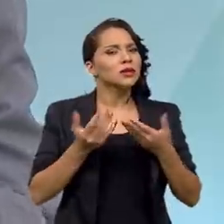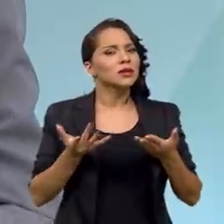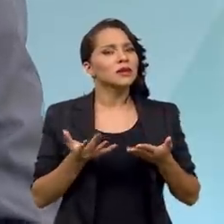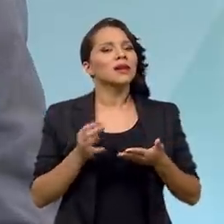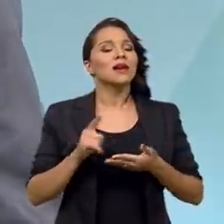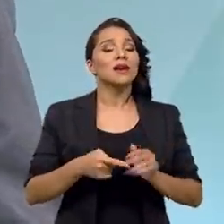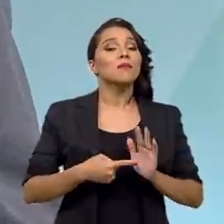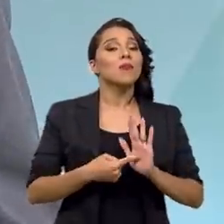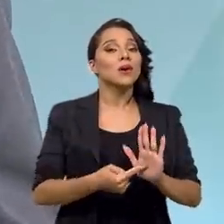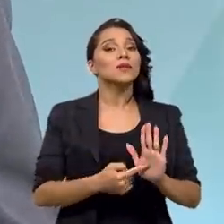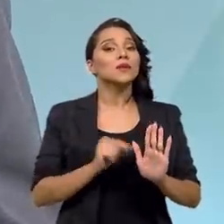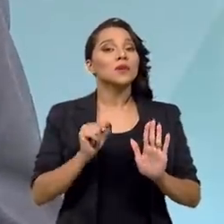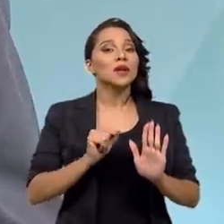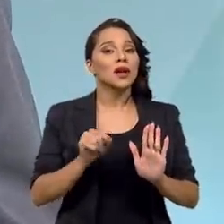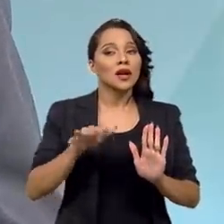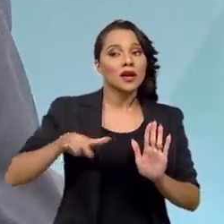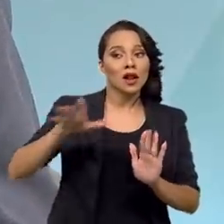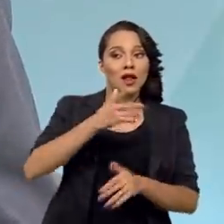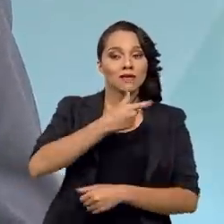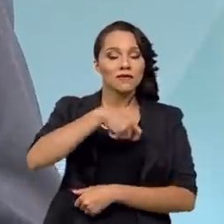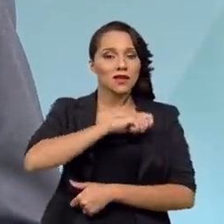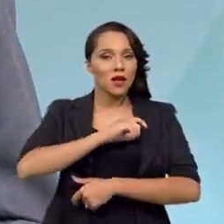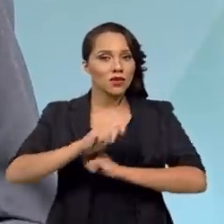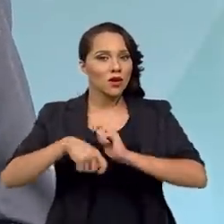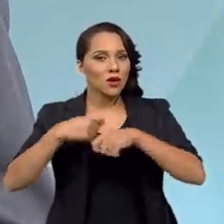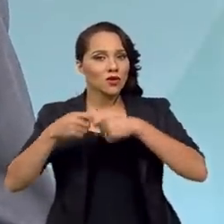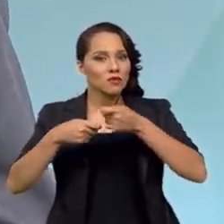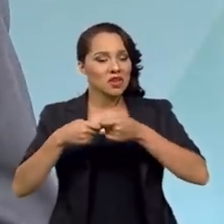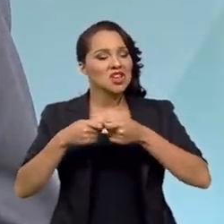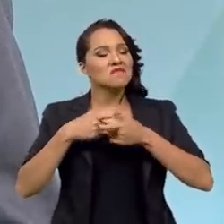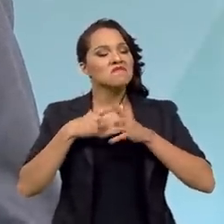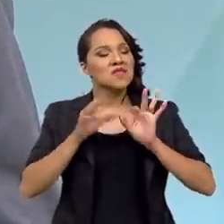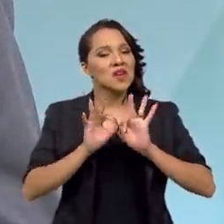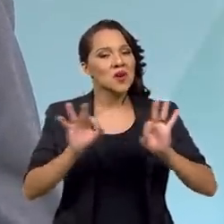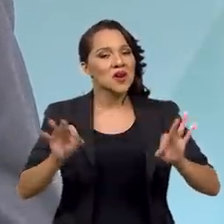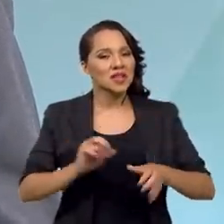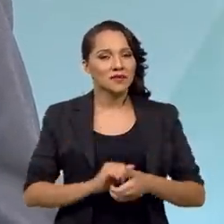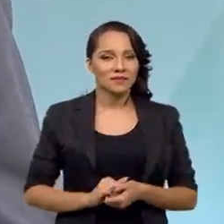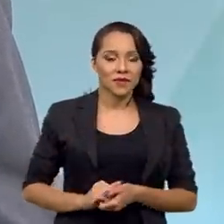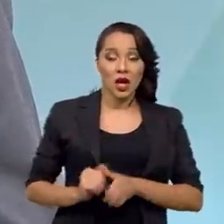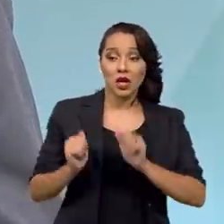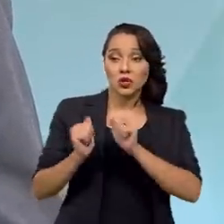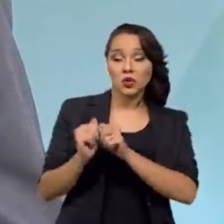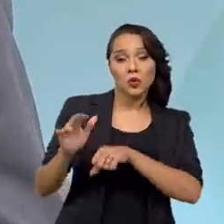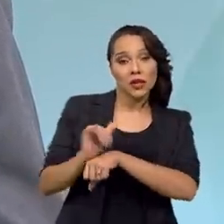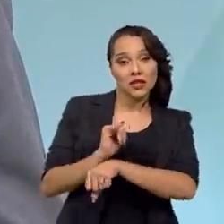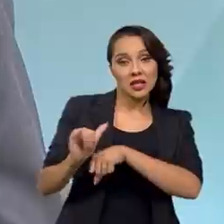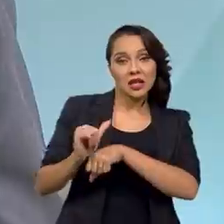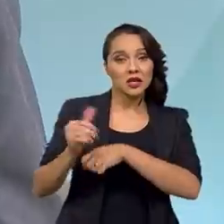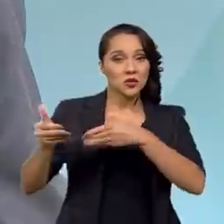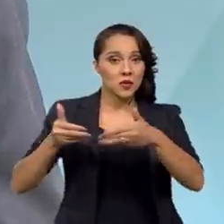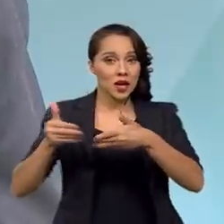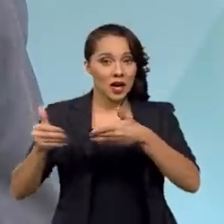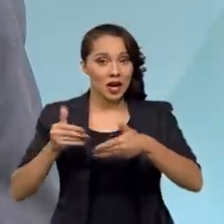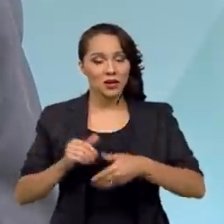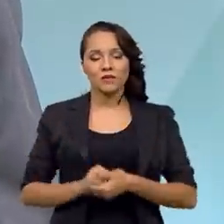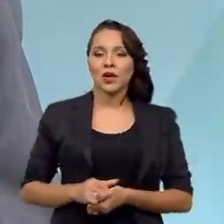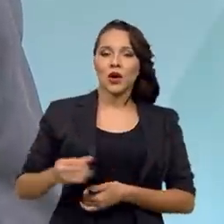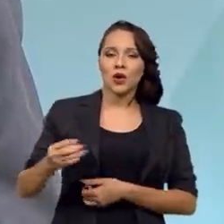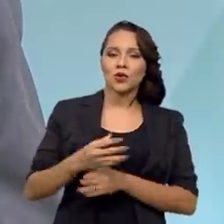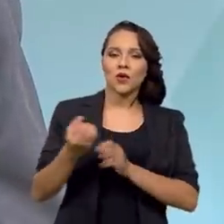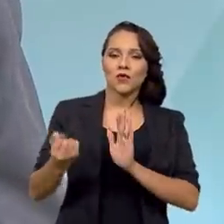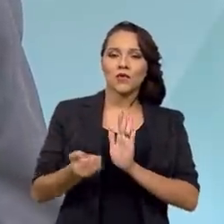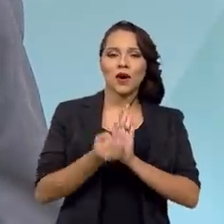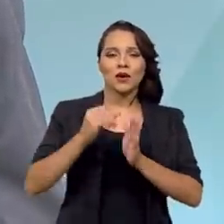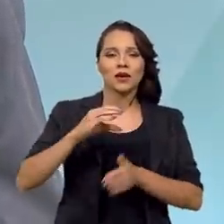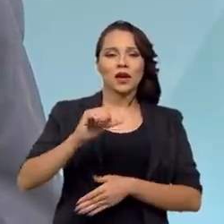demonstração de que o lado fiscal da economia está em ordem. E junto com as medidas para o mercado, olha só, o novo marco